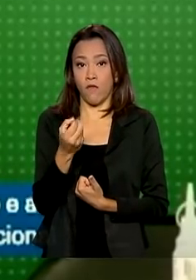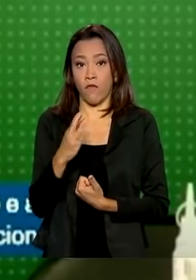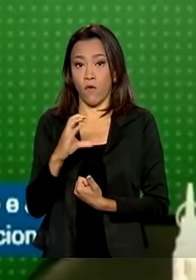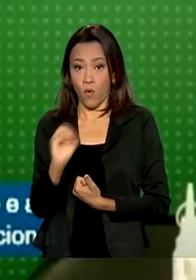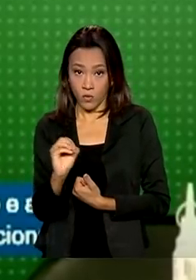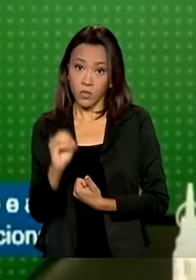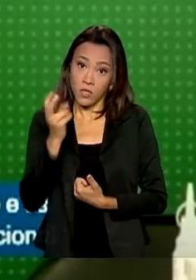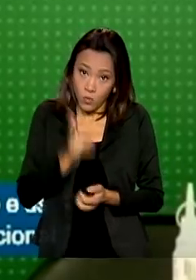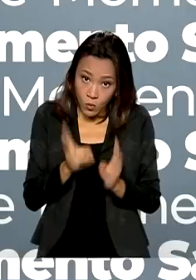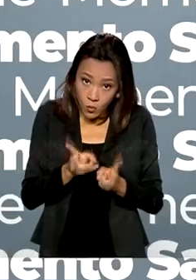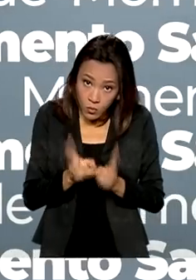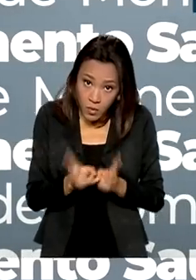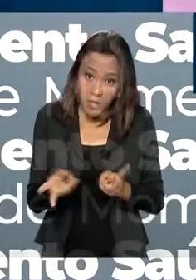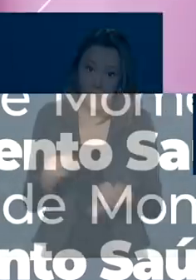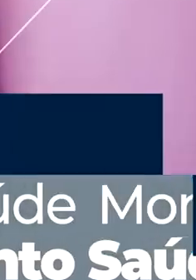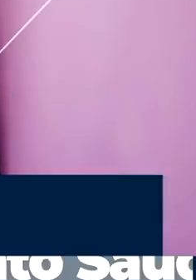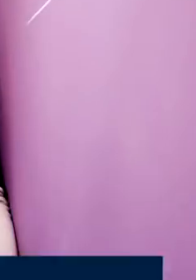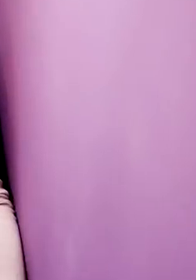imunizante,